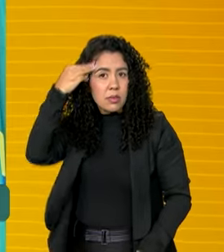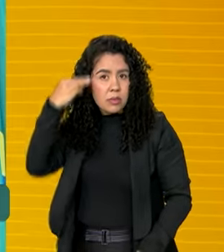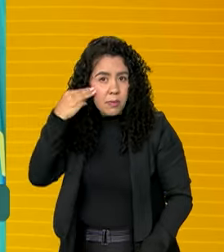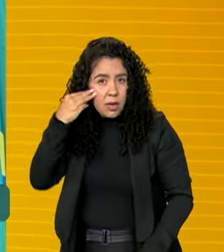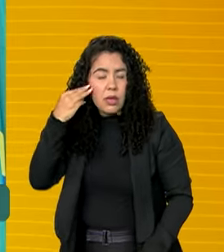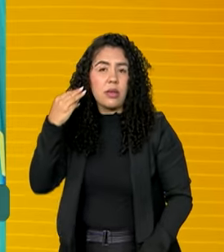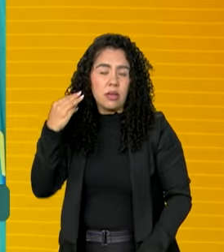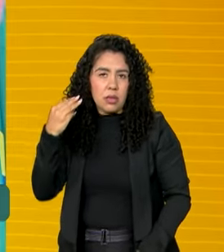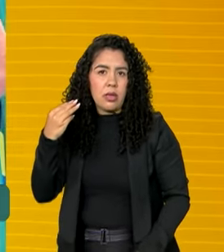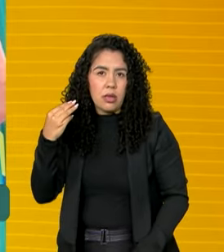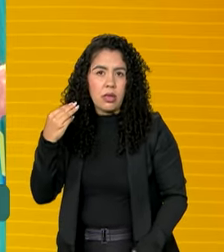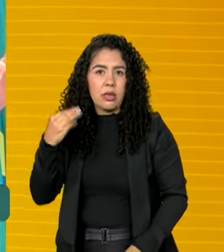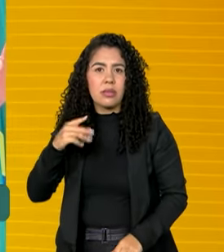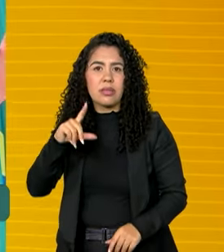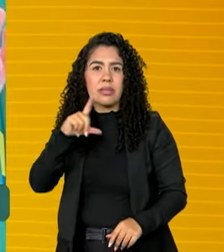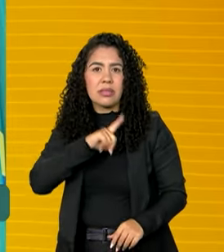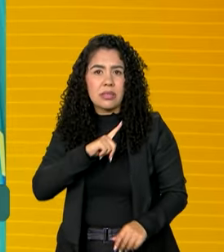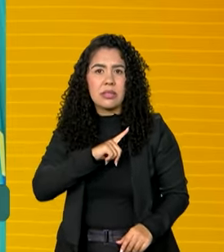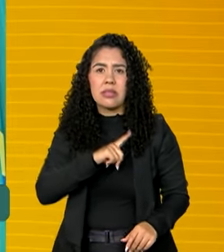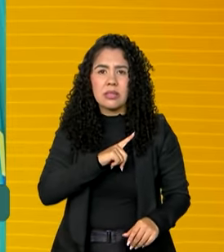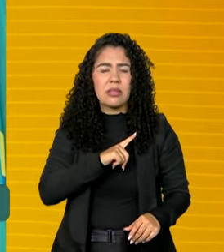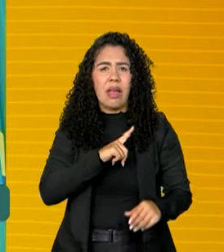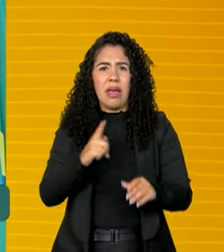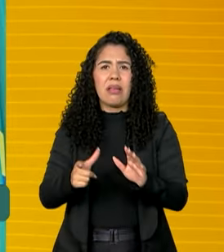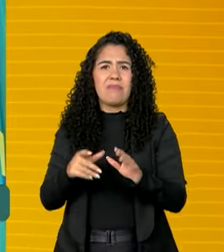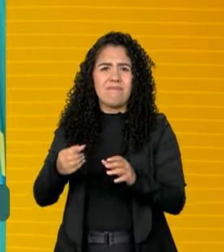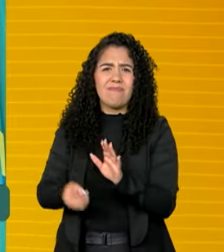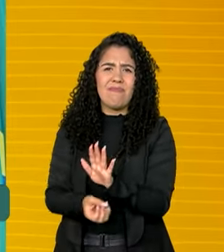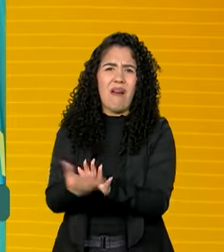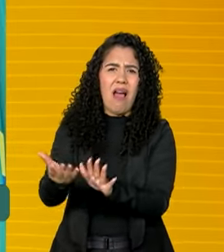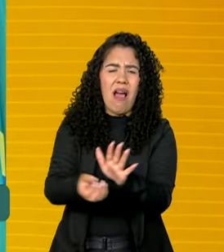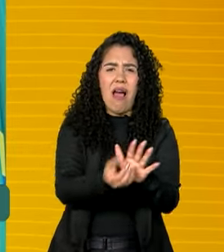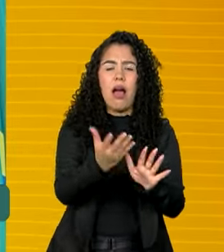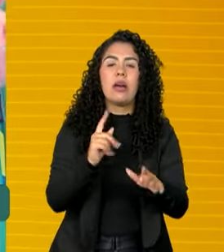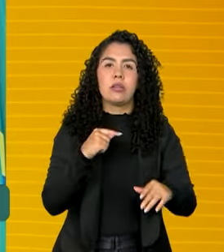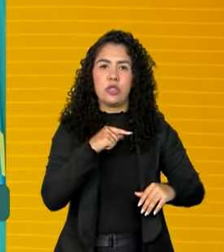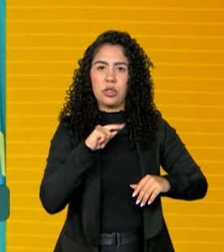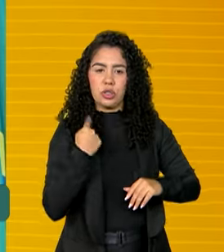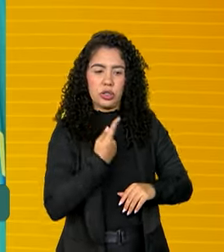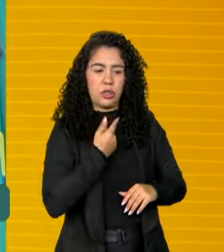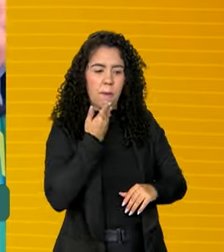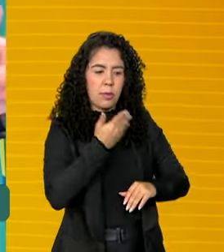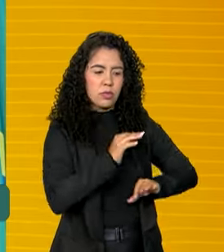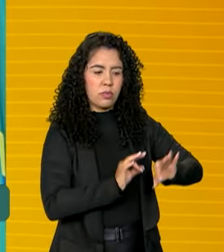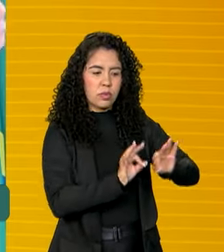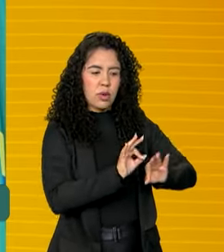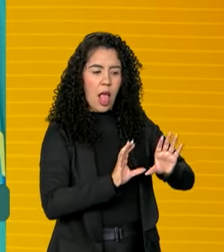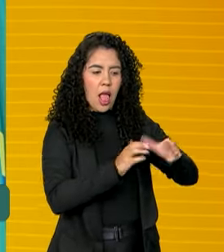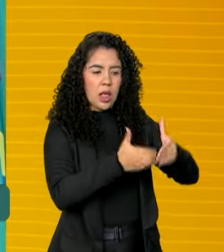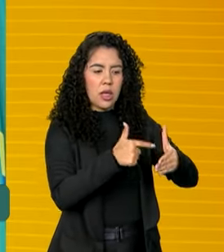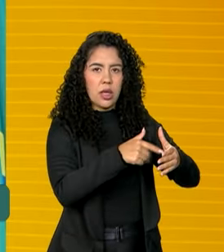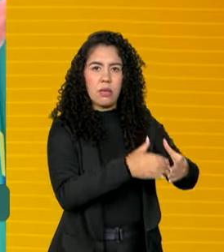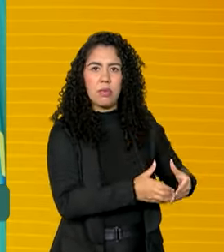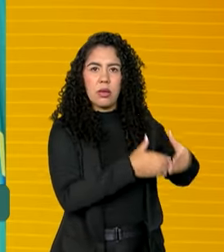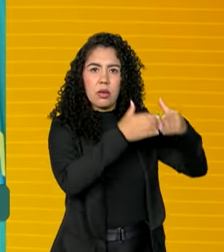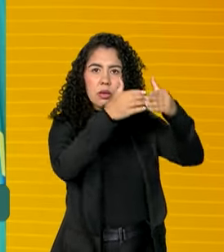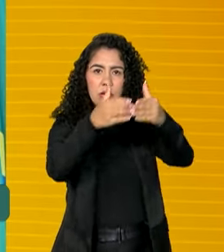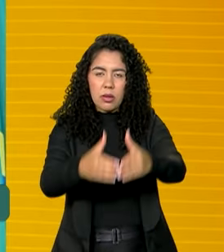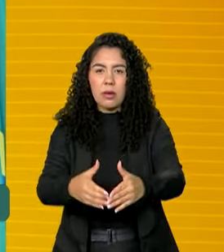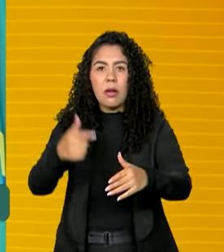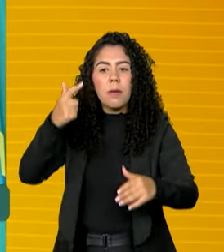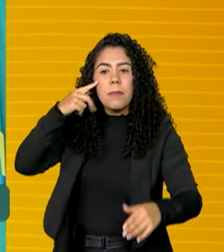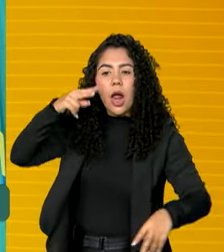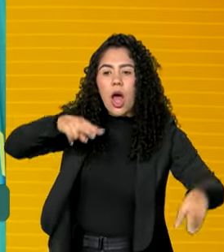onde nós temos muitos arroios, nós mandamos as equipes da Defesa Civil refazer a mancha manualmente.